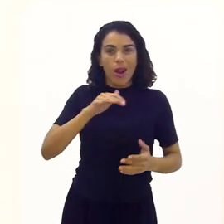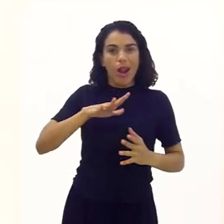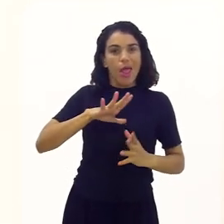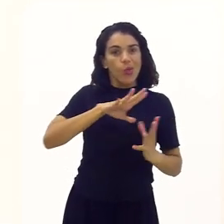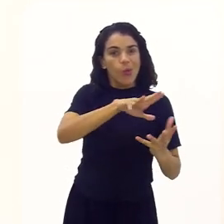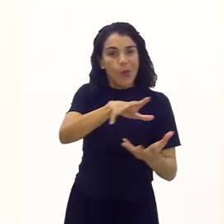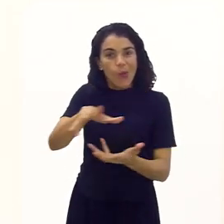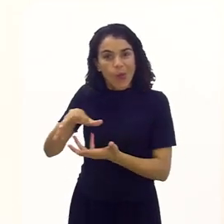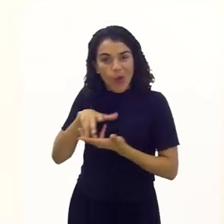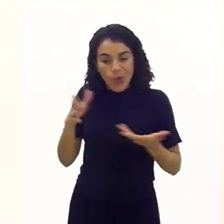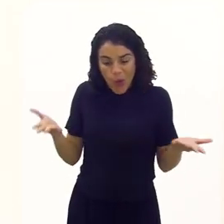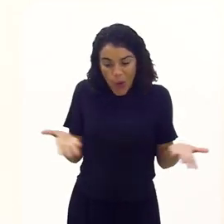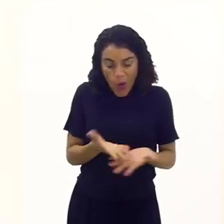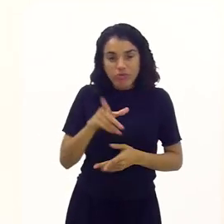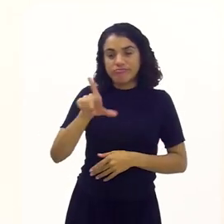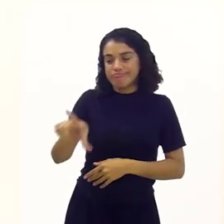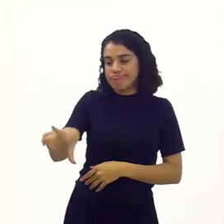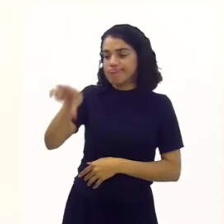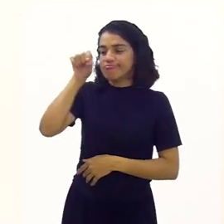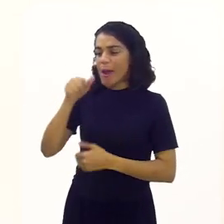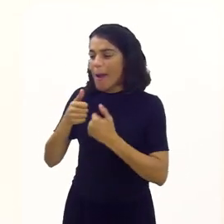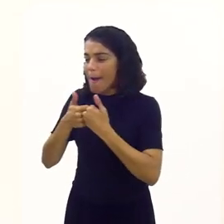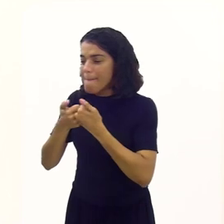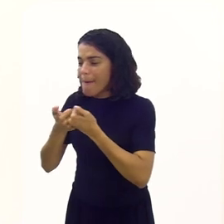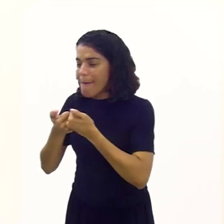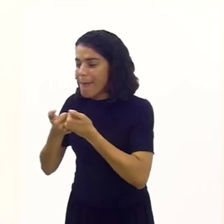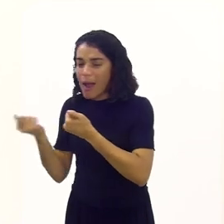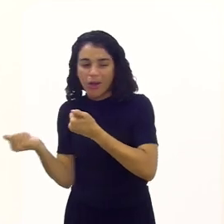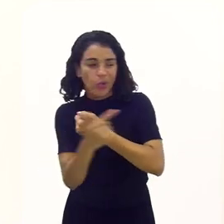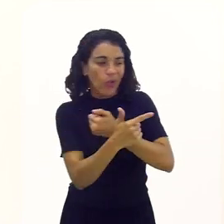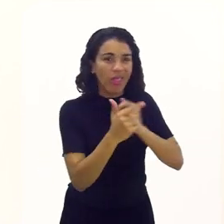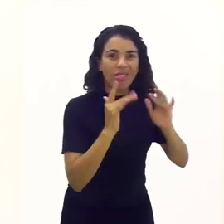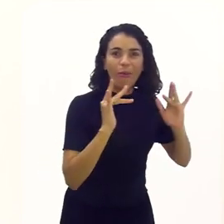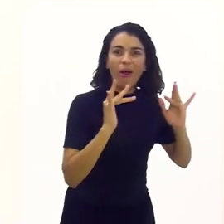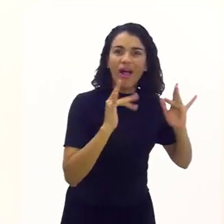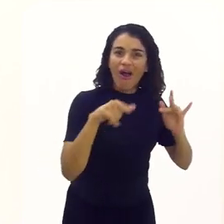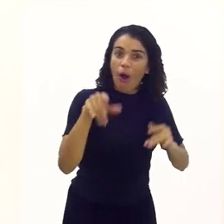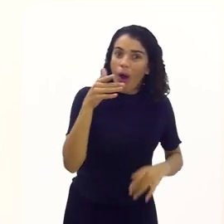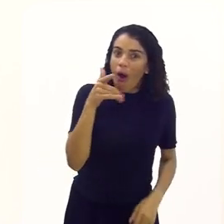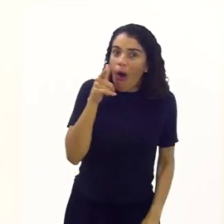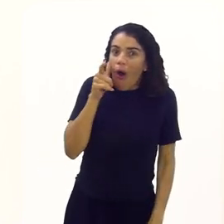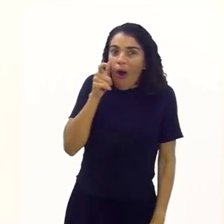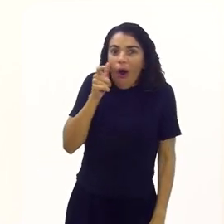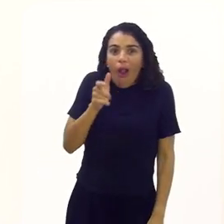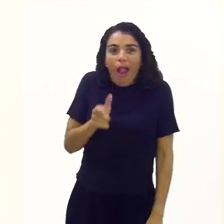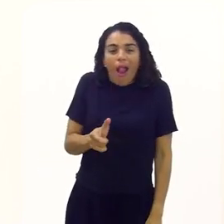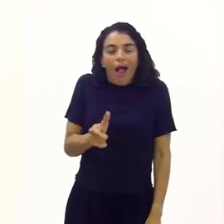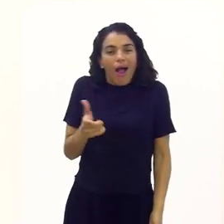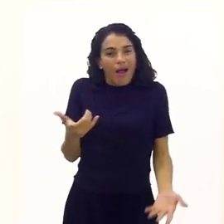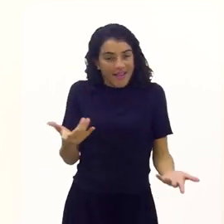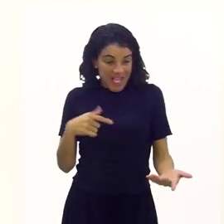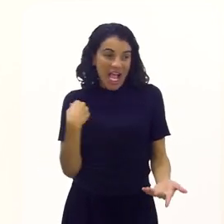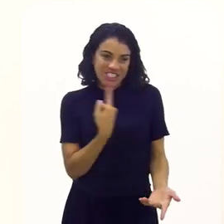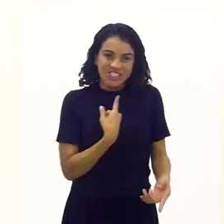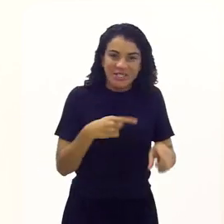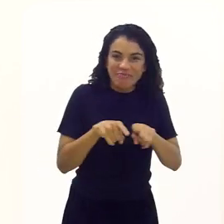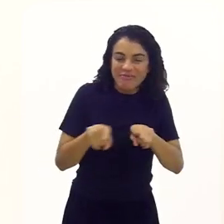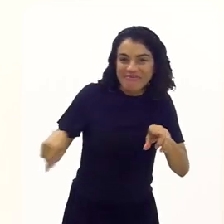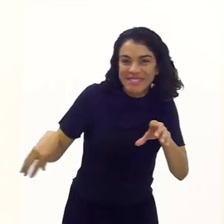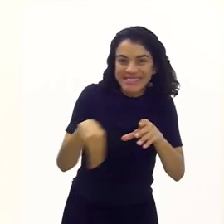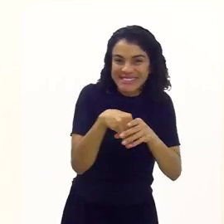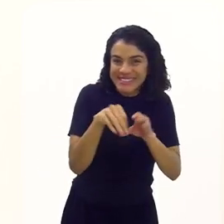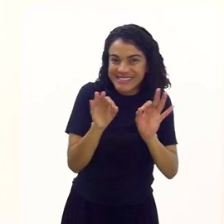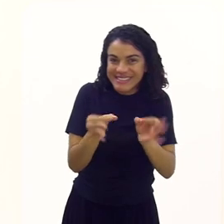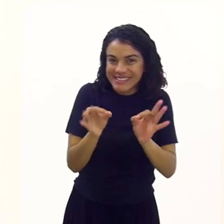hoje preferem jogar game do que sair para namorar. Olha, então é aí que nós temos que estar, né?